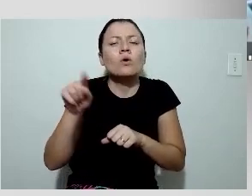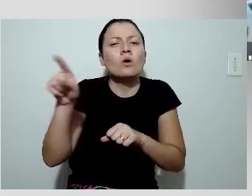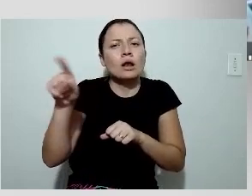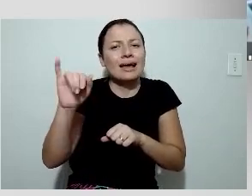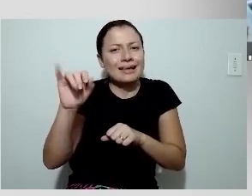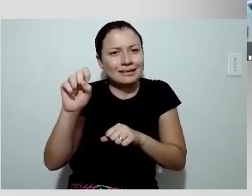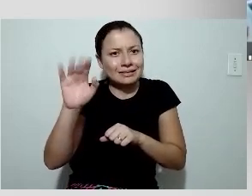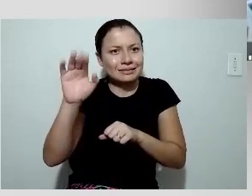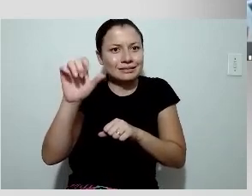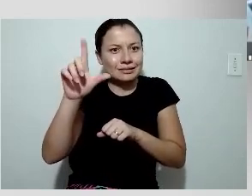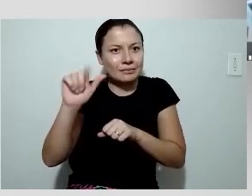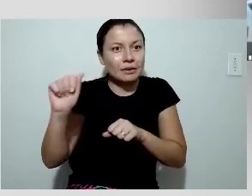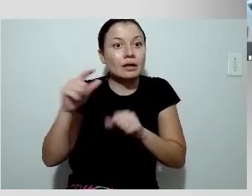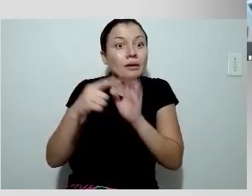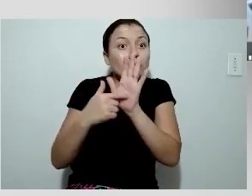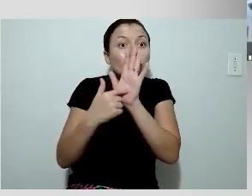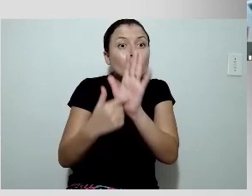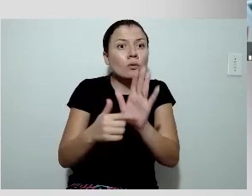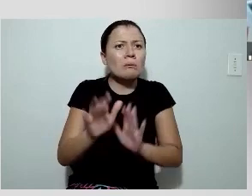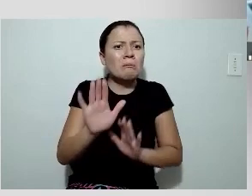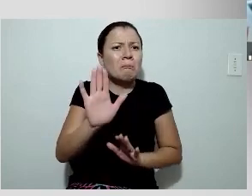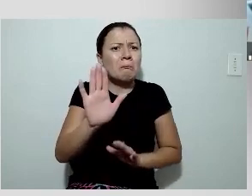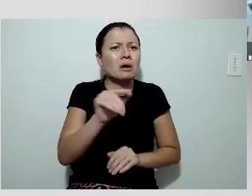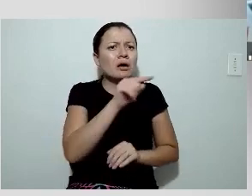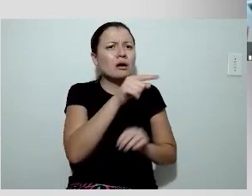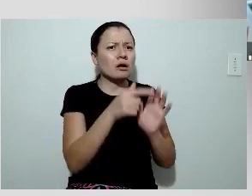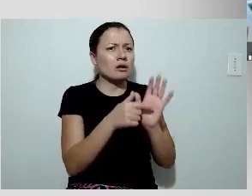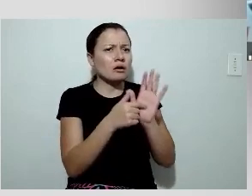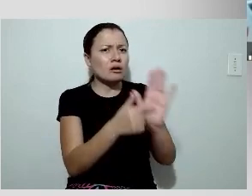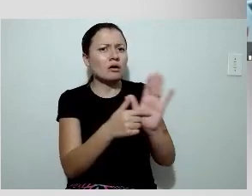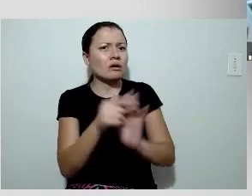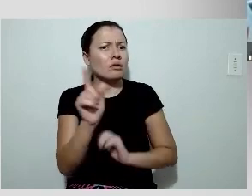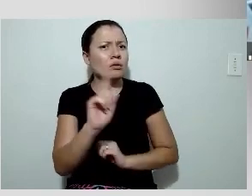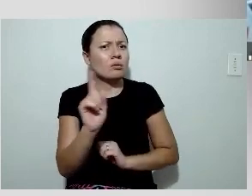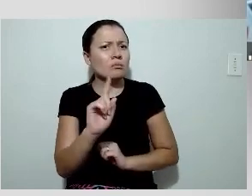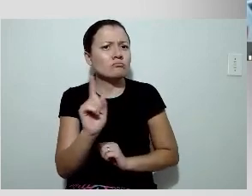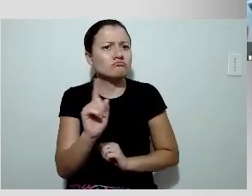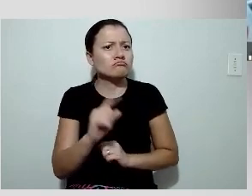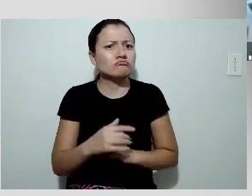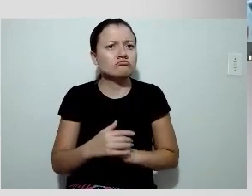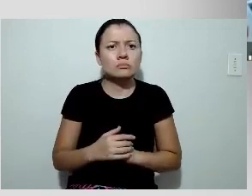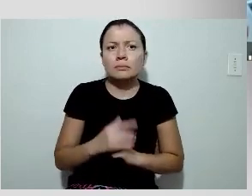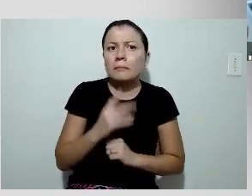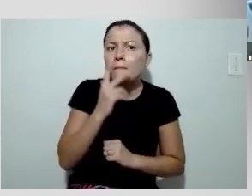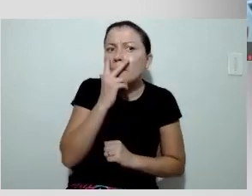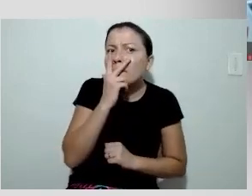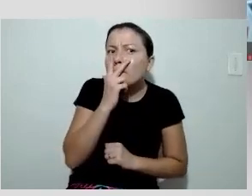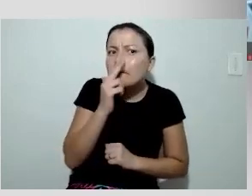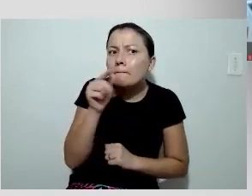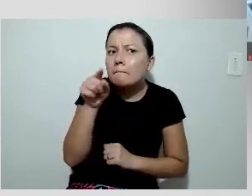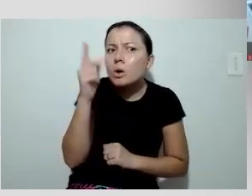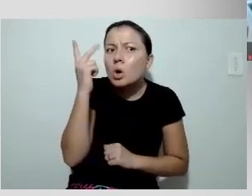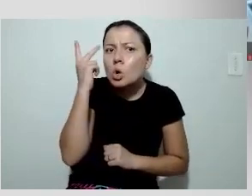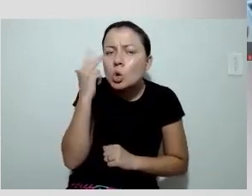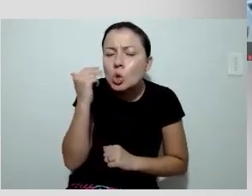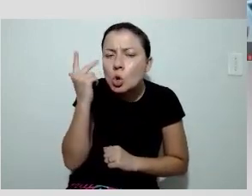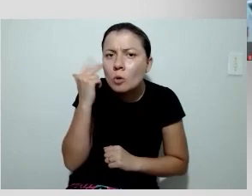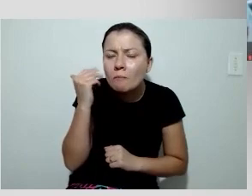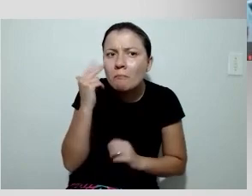mas a ponta não aparecia nada, parecia perfusão normal. Foi a grande